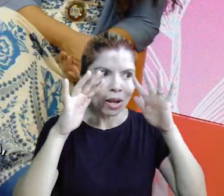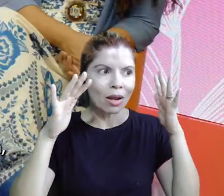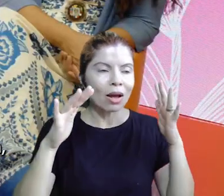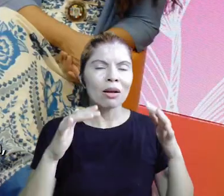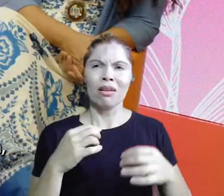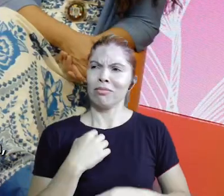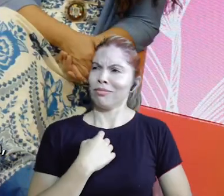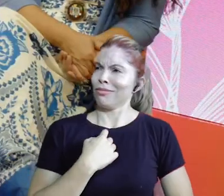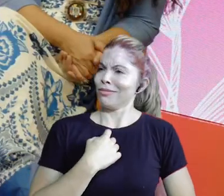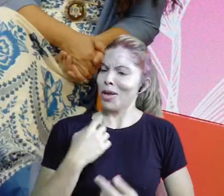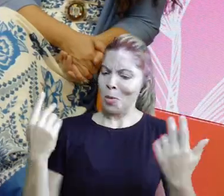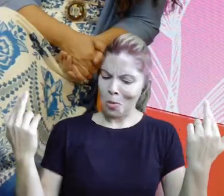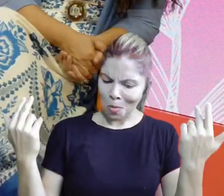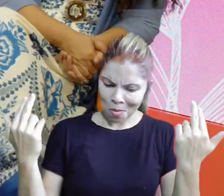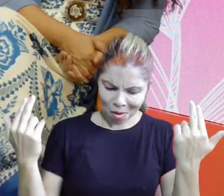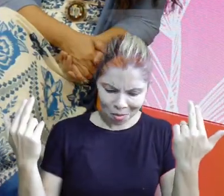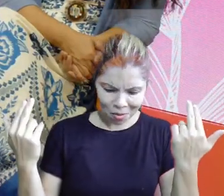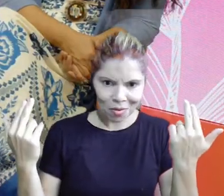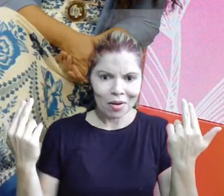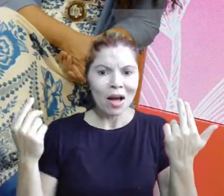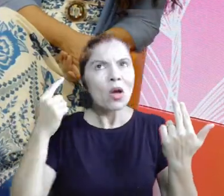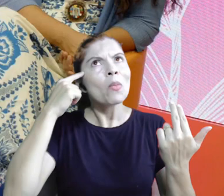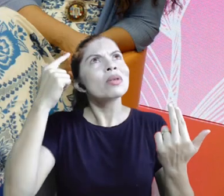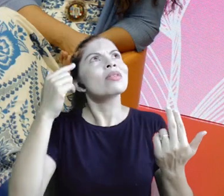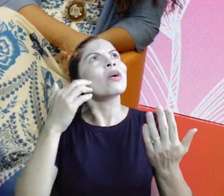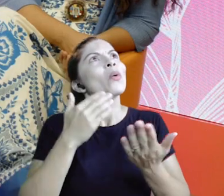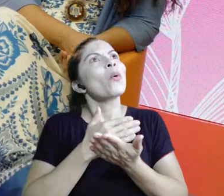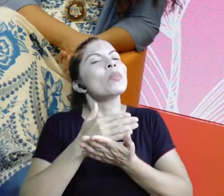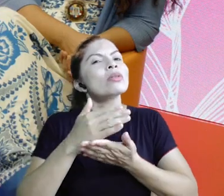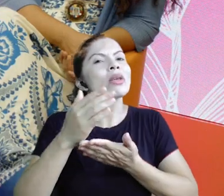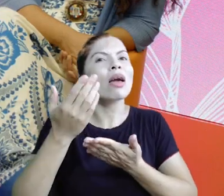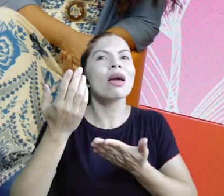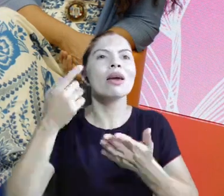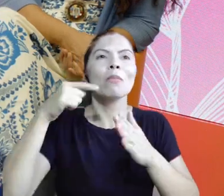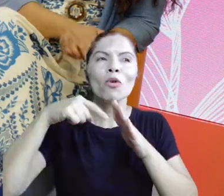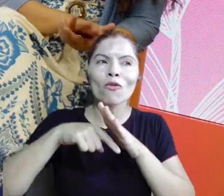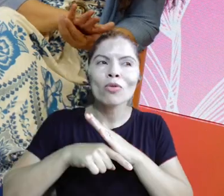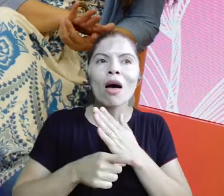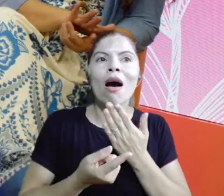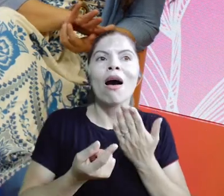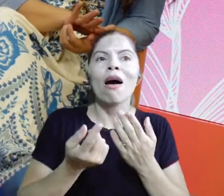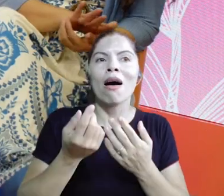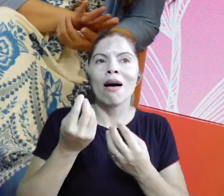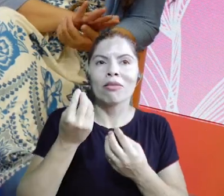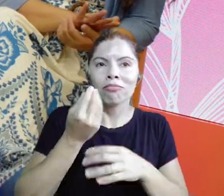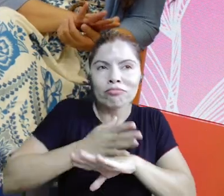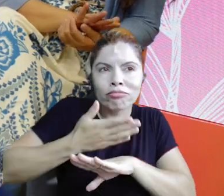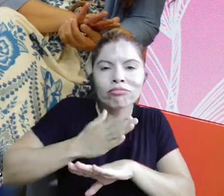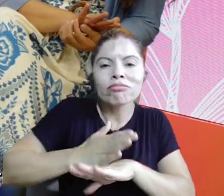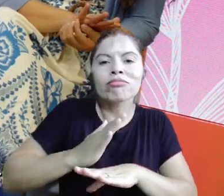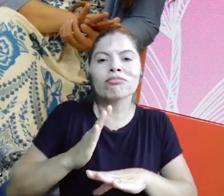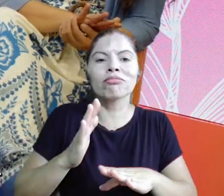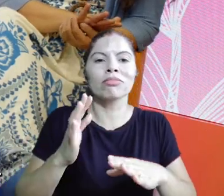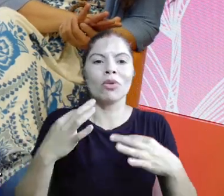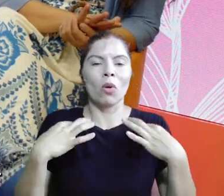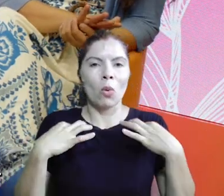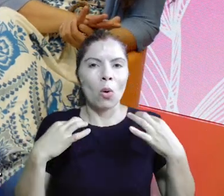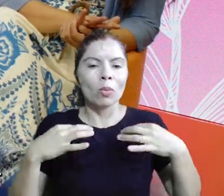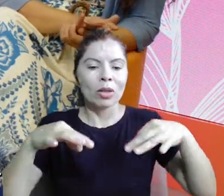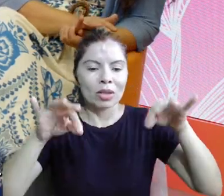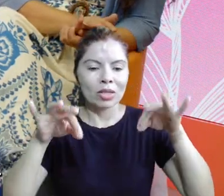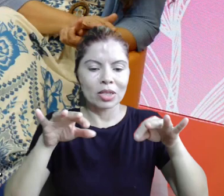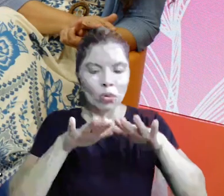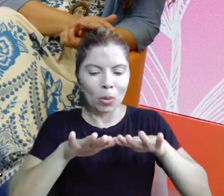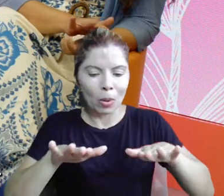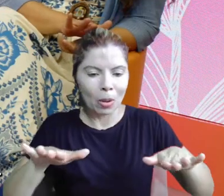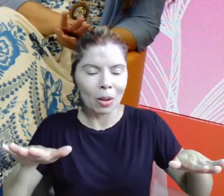seu olho até brilha. Falei assim, gente, olha isso. E aí eu comecei a ir mais a fundo com os vestidos, fazer malharia, fazer a parte